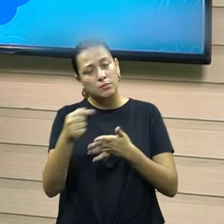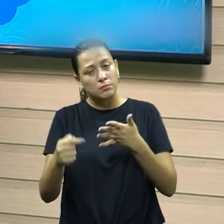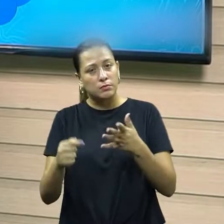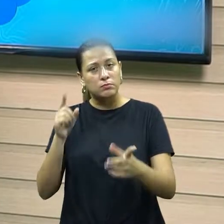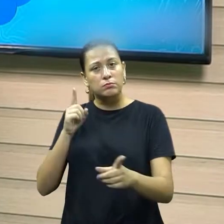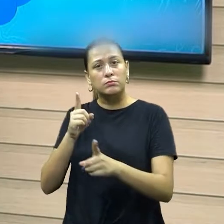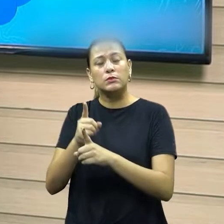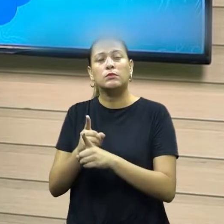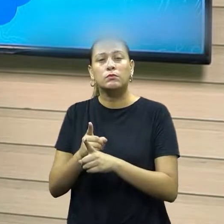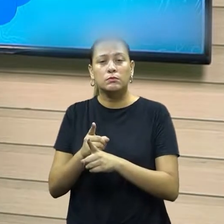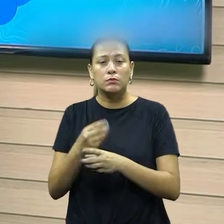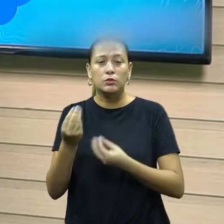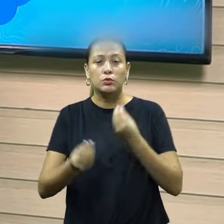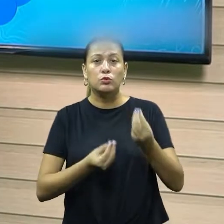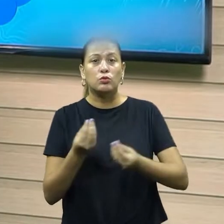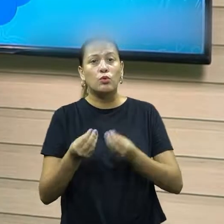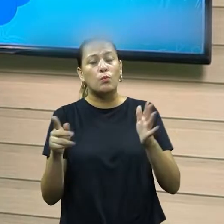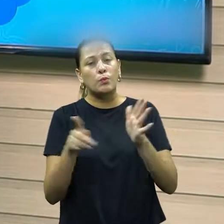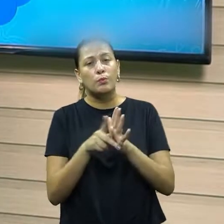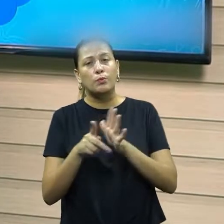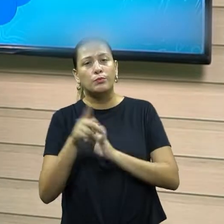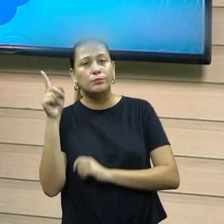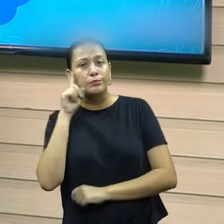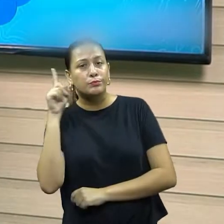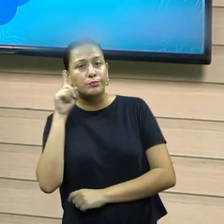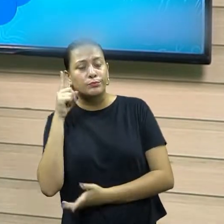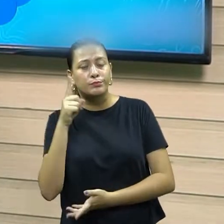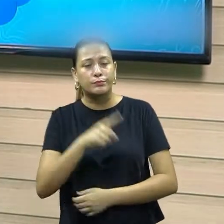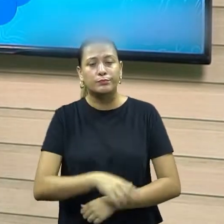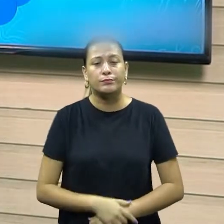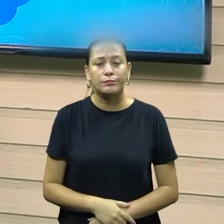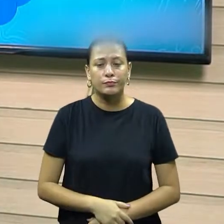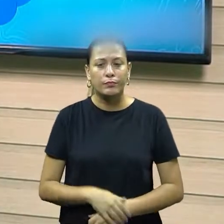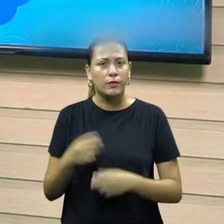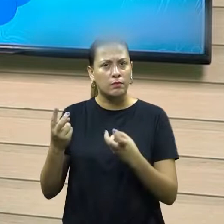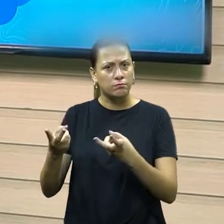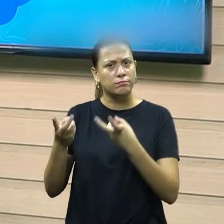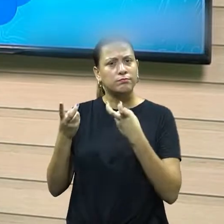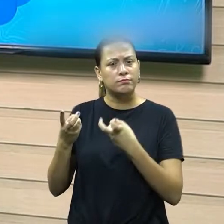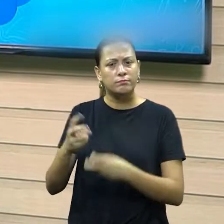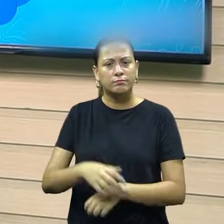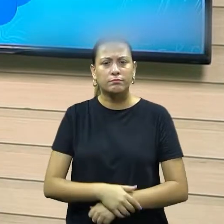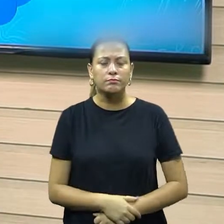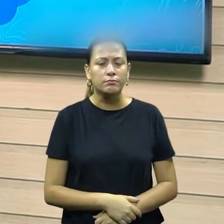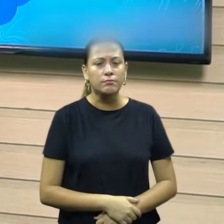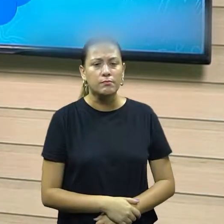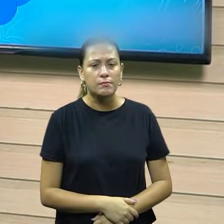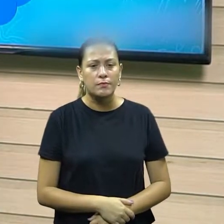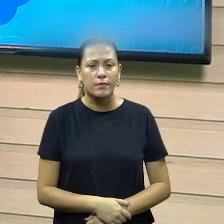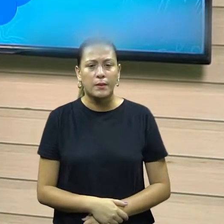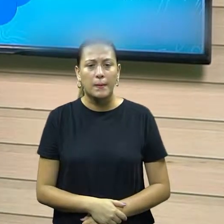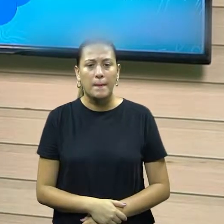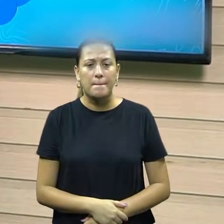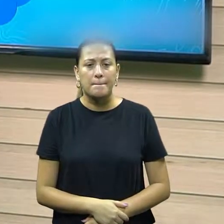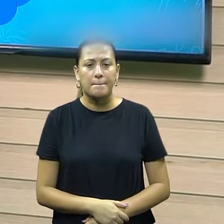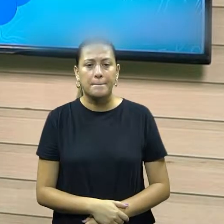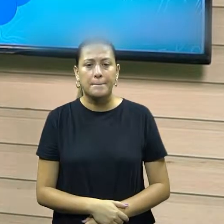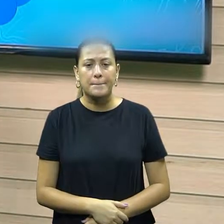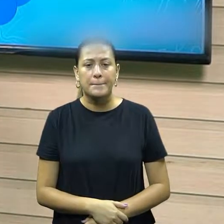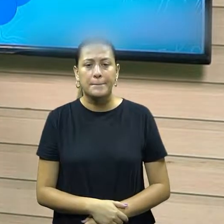processo e como ela faz parte do nosso cotidiano. Veja só que a Taja, esse, veja que